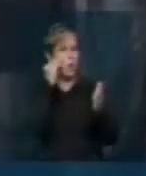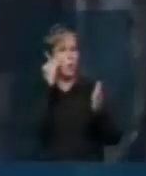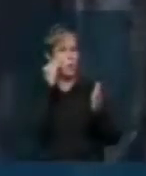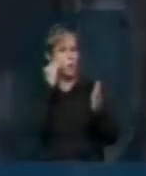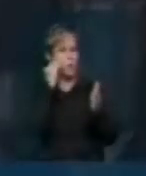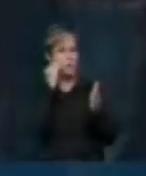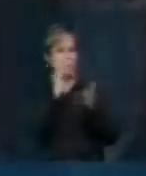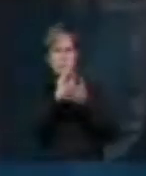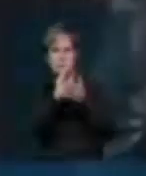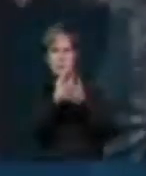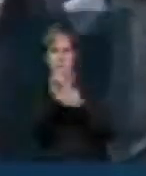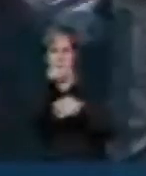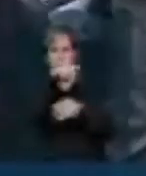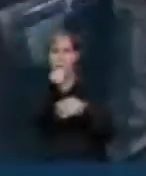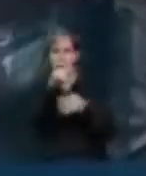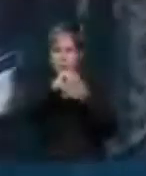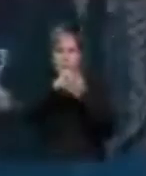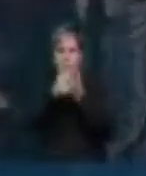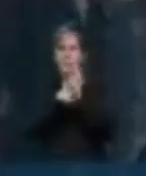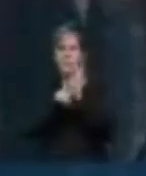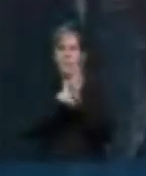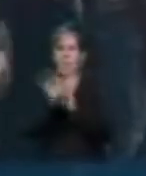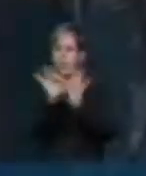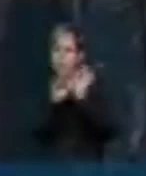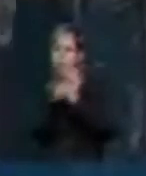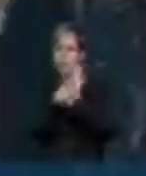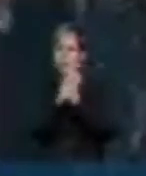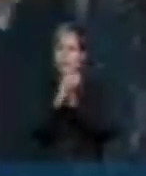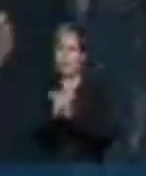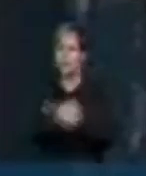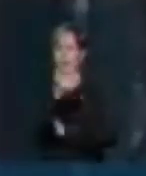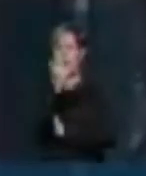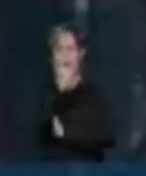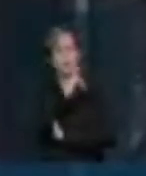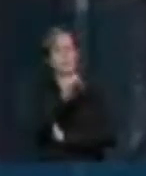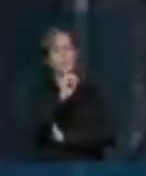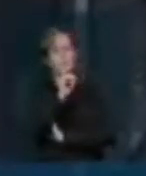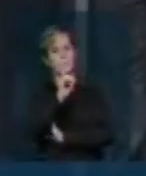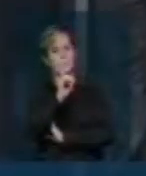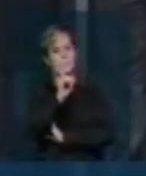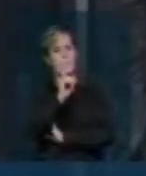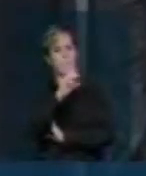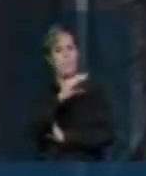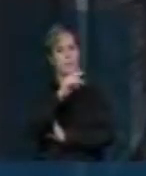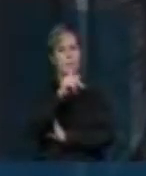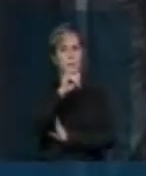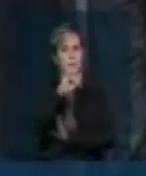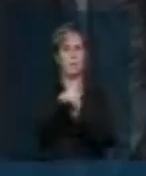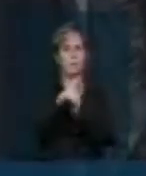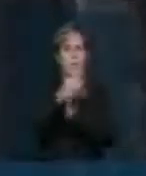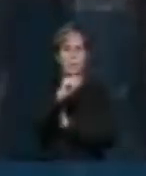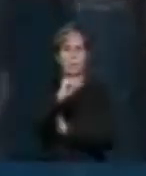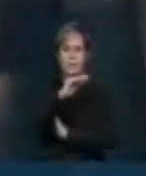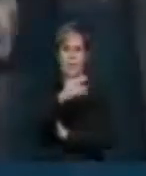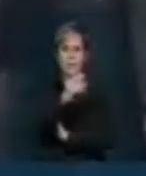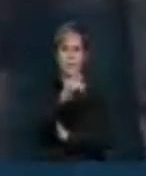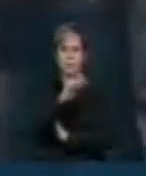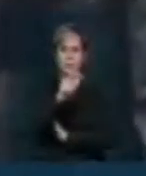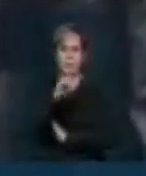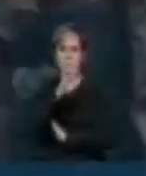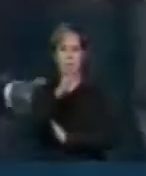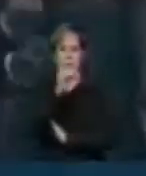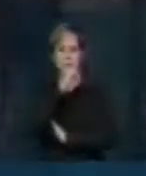crime organizado não deu certo. Felizmente, o trabalho da CPMI do Cachoeira já transcendeu o poder de obstrução